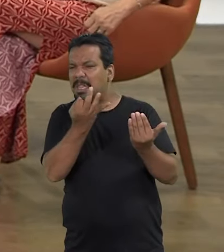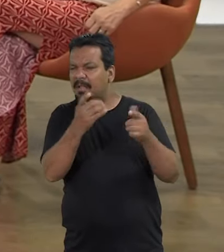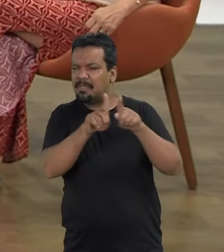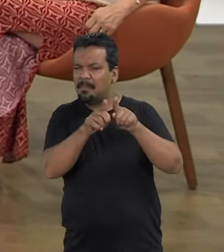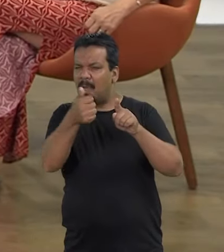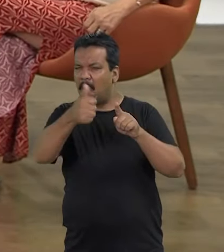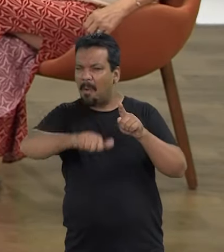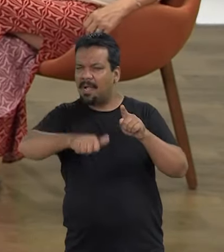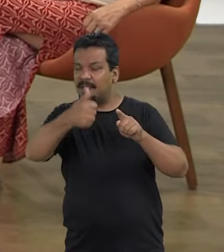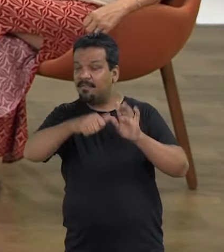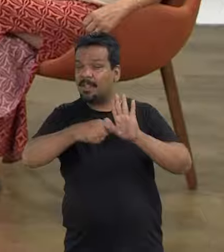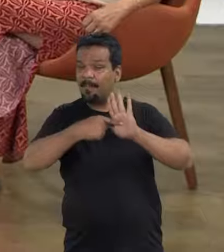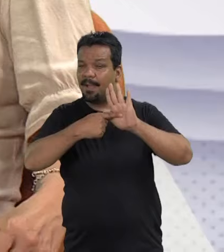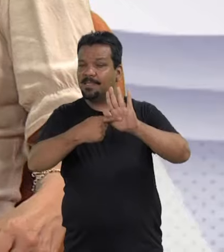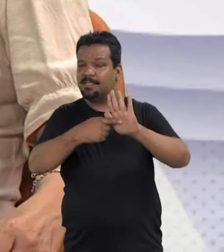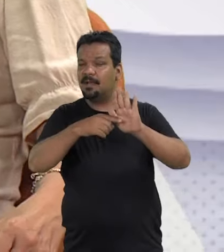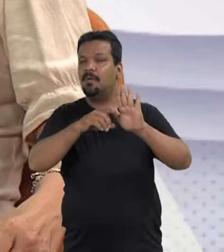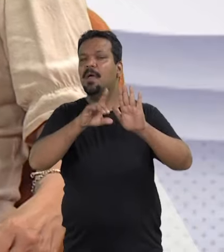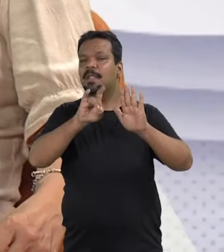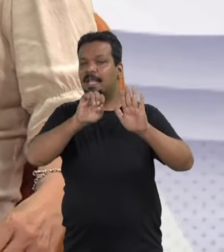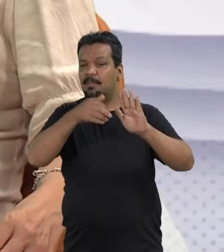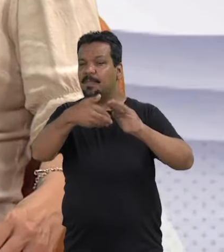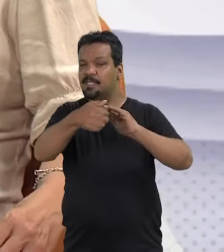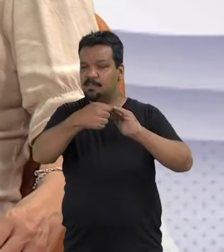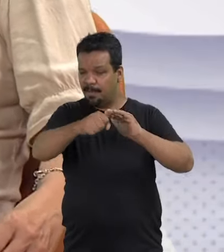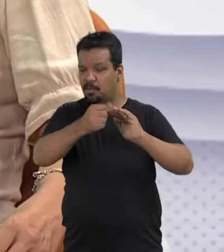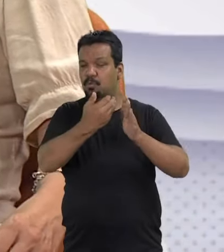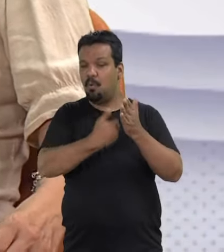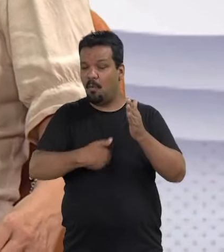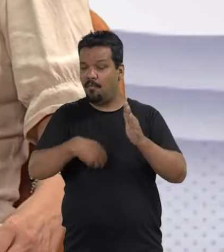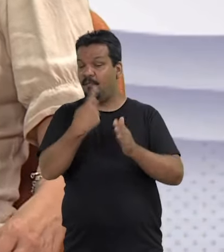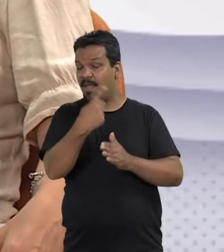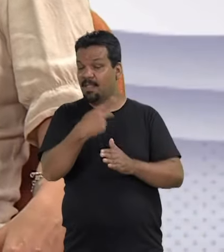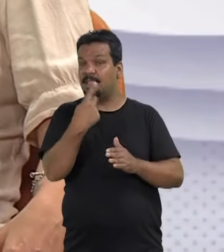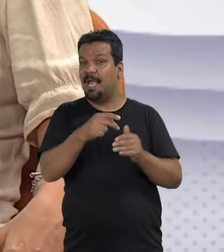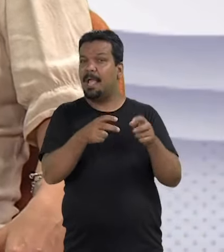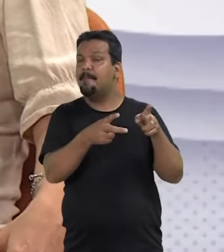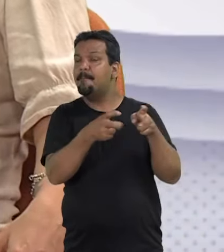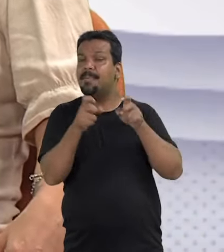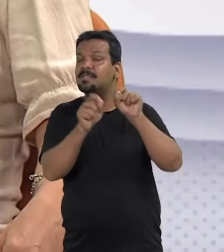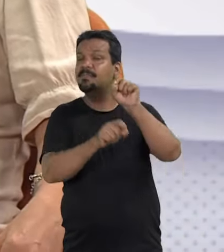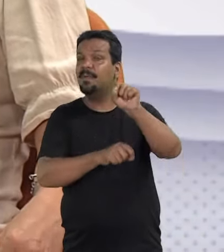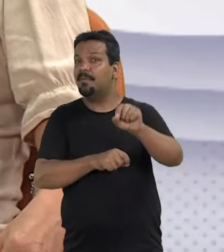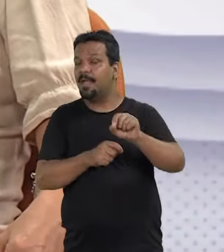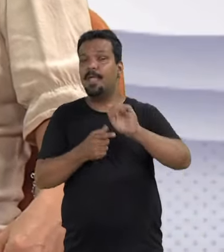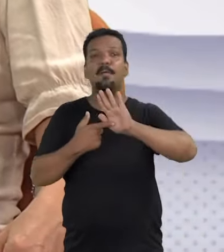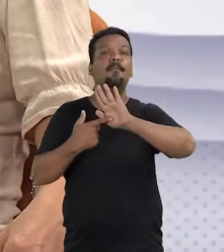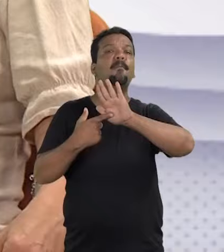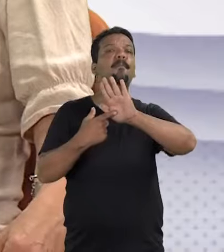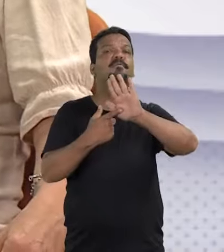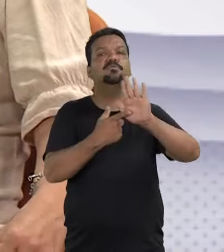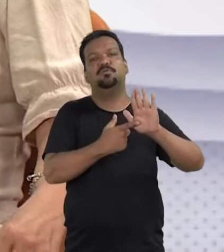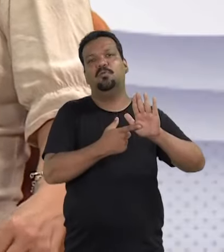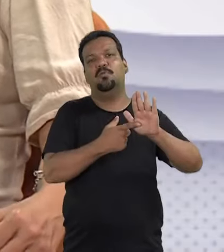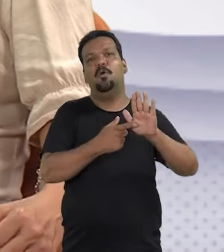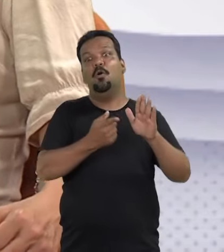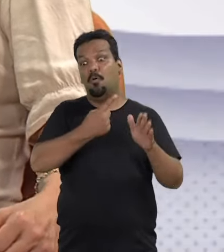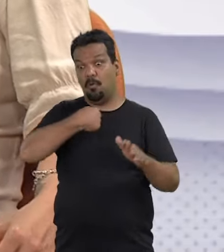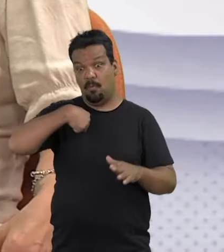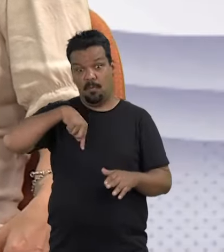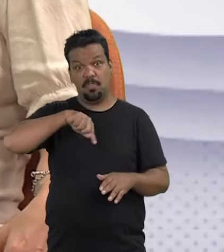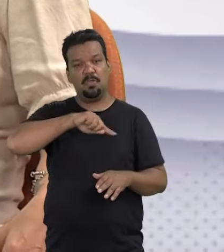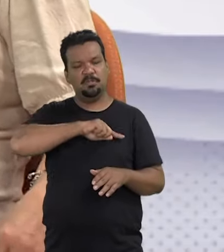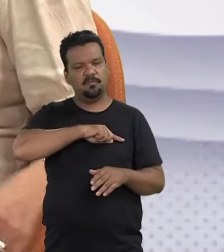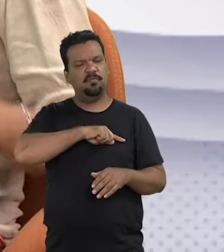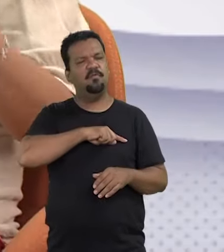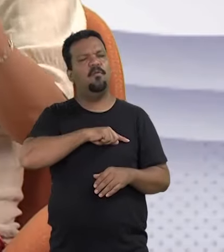qualitativa das aparições da Dilma durante esse período do governo dela na mídia e percebeu e mostrou e analisou o